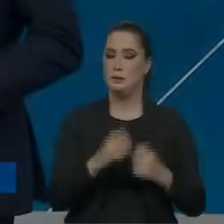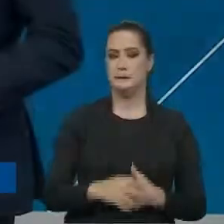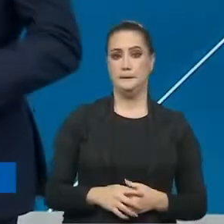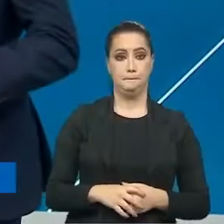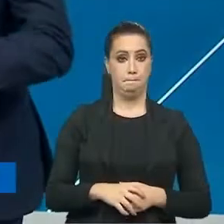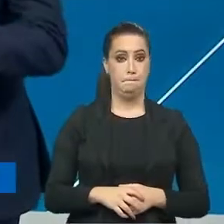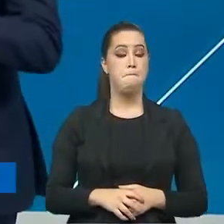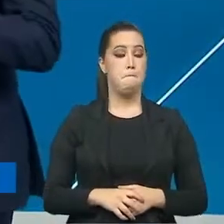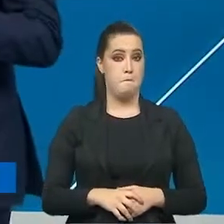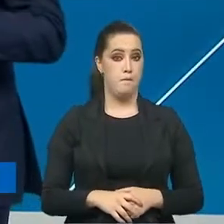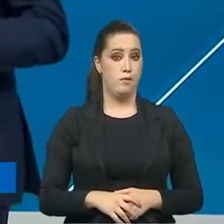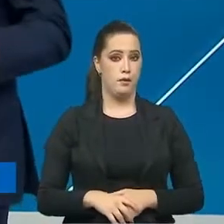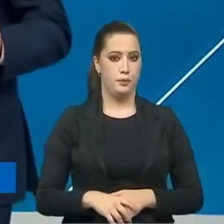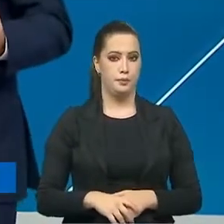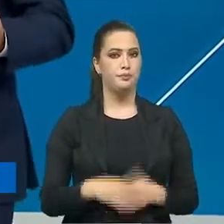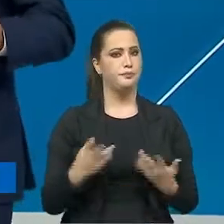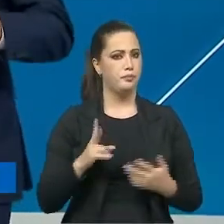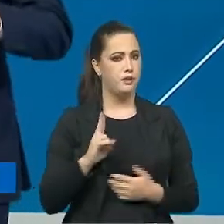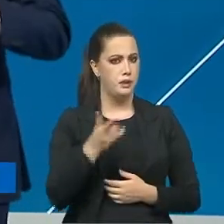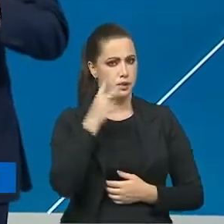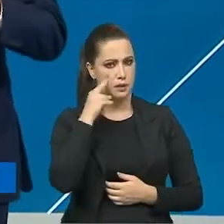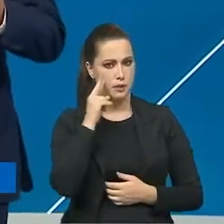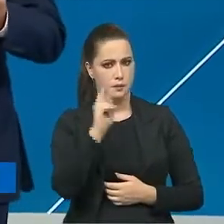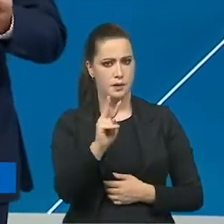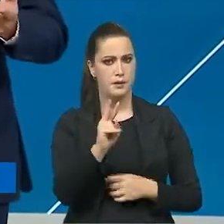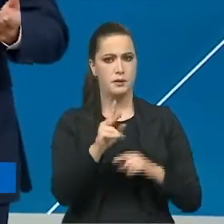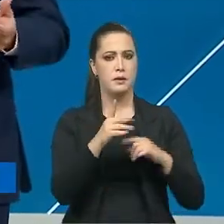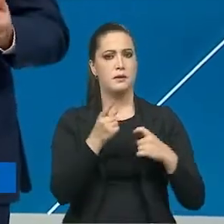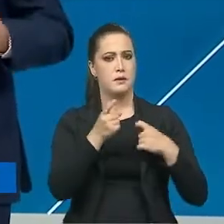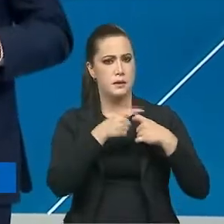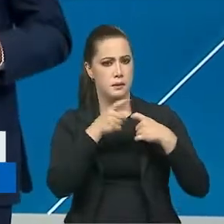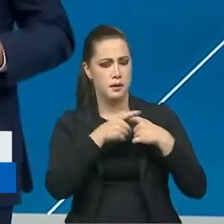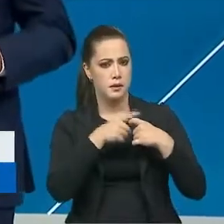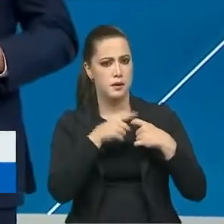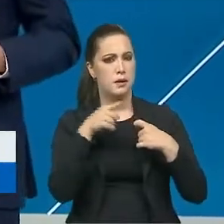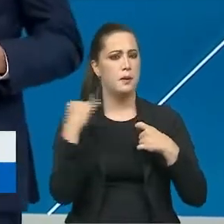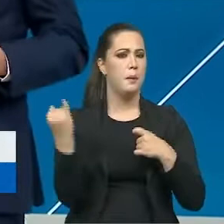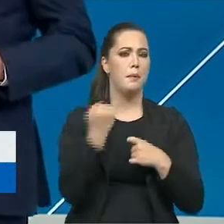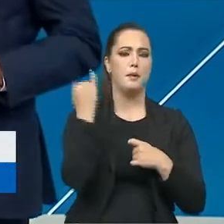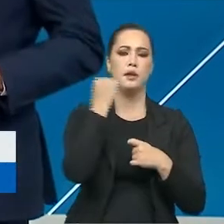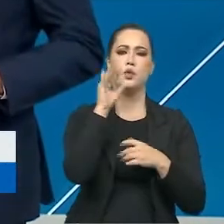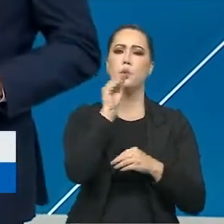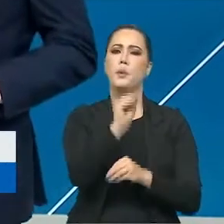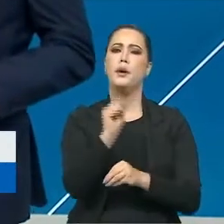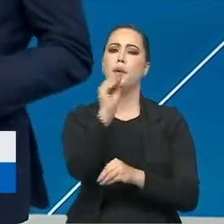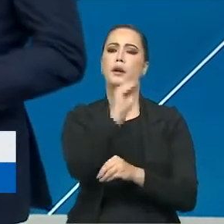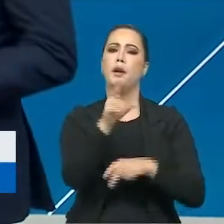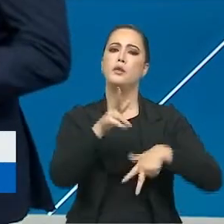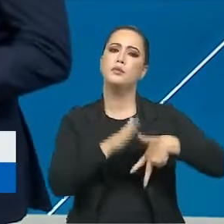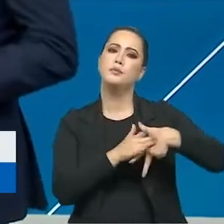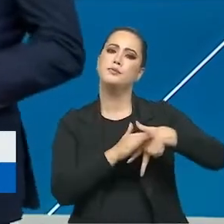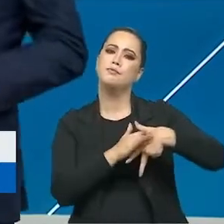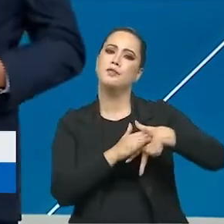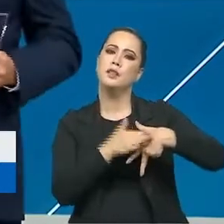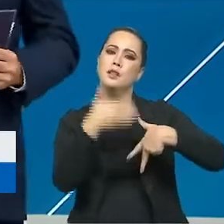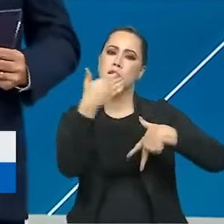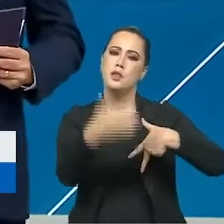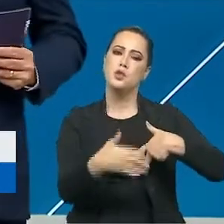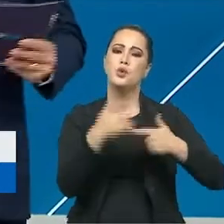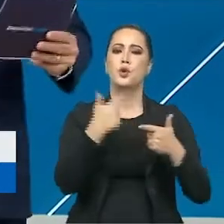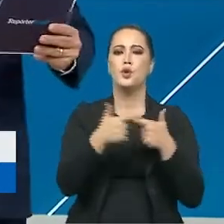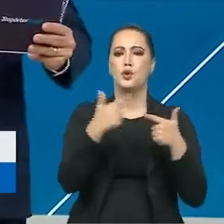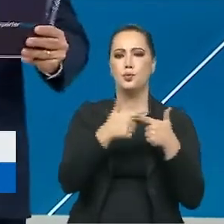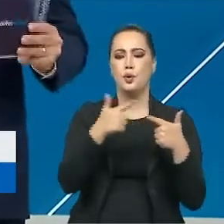Uma prática crescente na medicina tem sido fundamental para a recuperação de pacientes